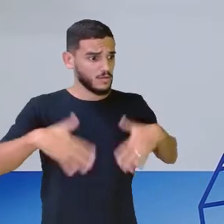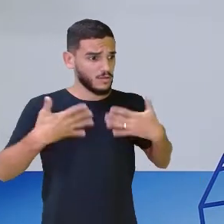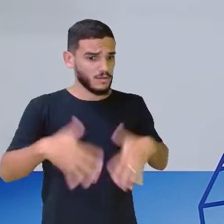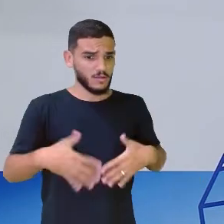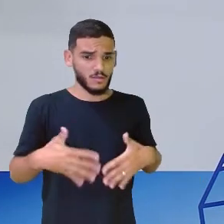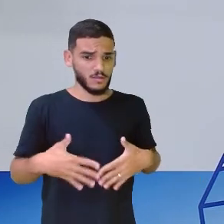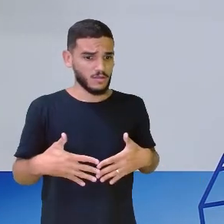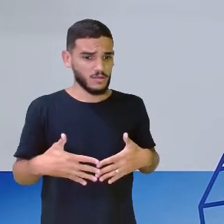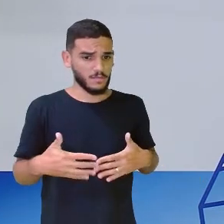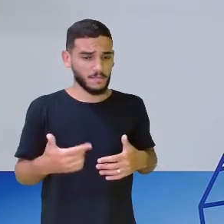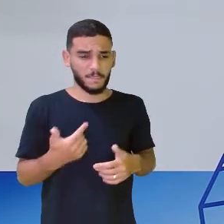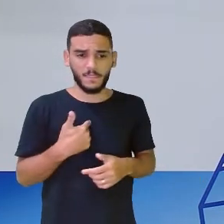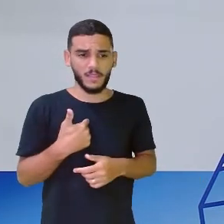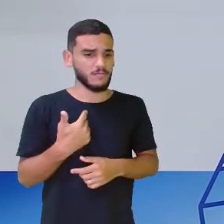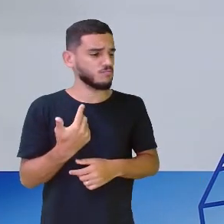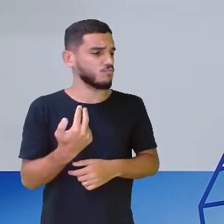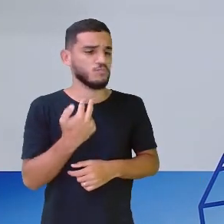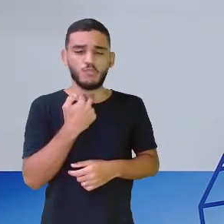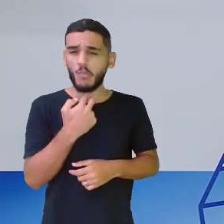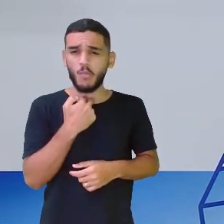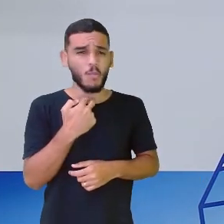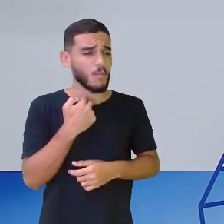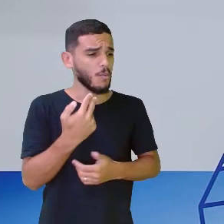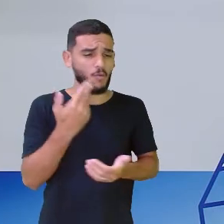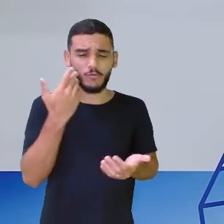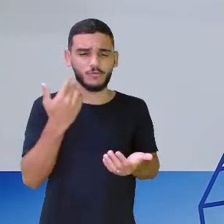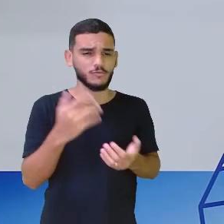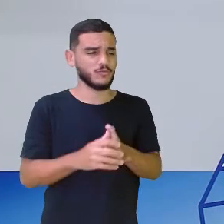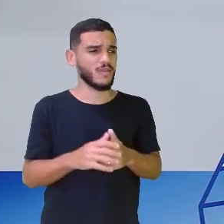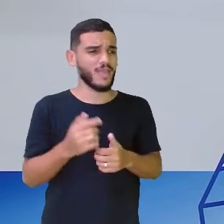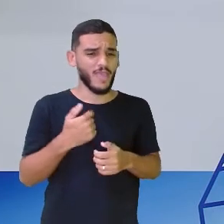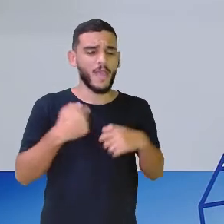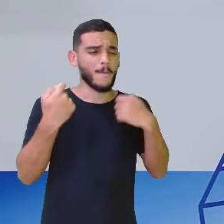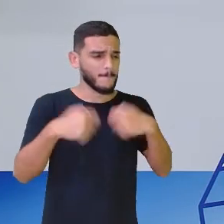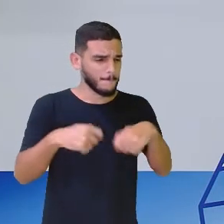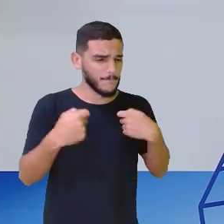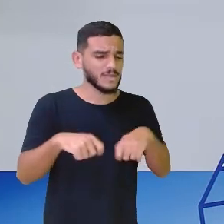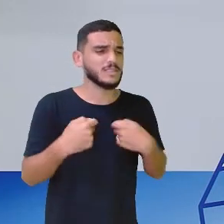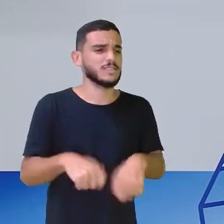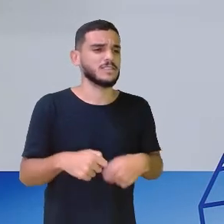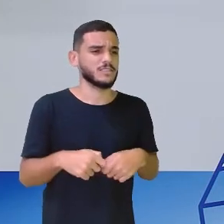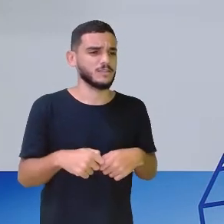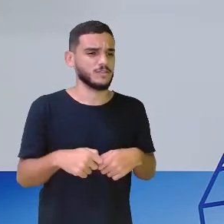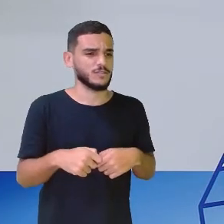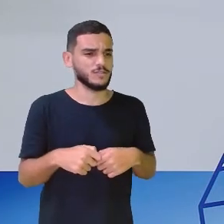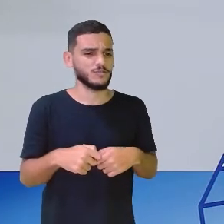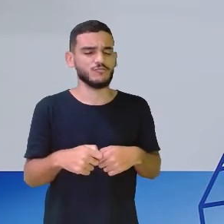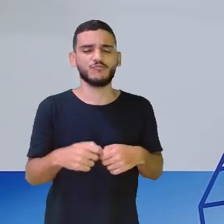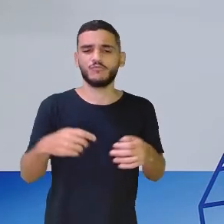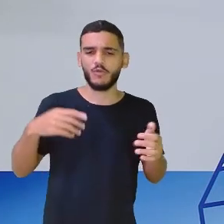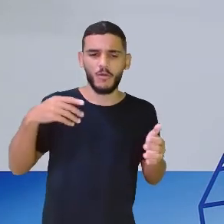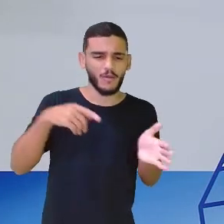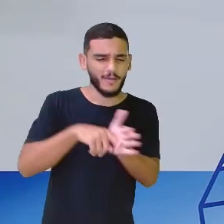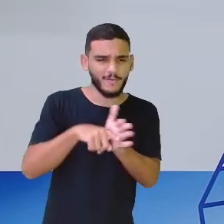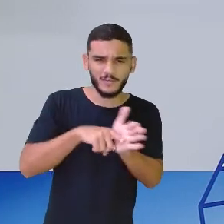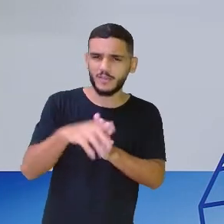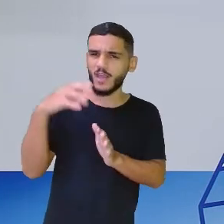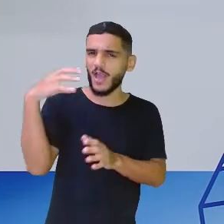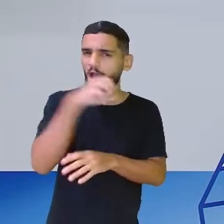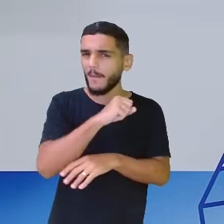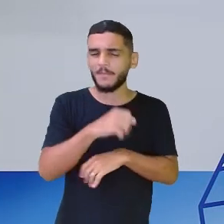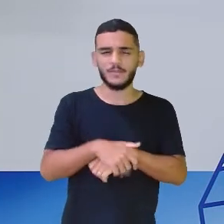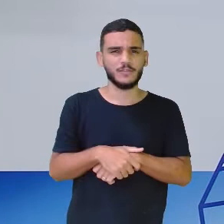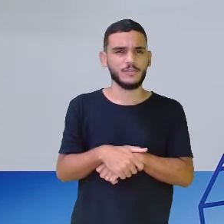posso perder a pose. Quero escutar sem muita prosa. Quem